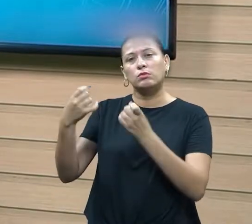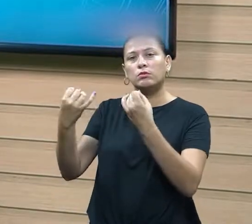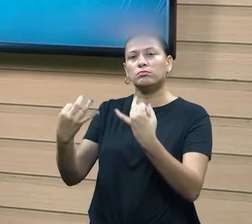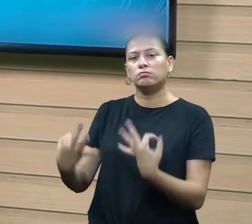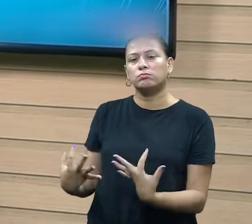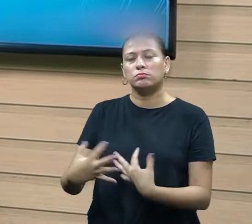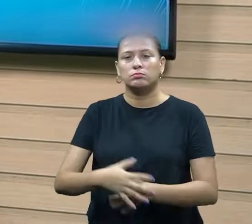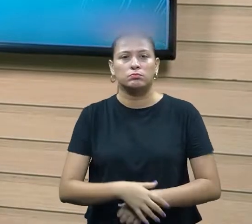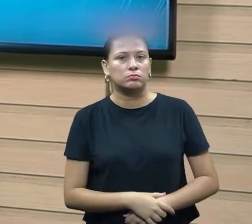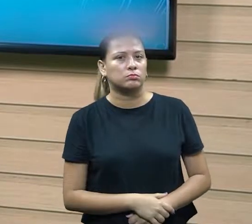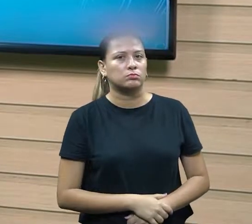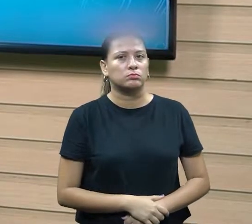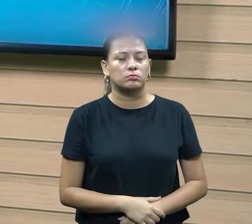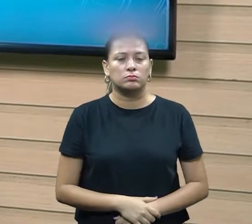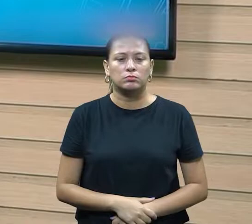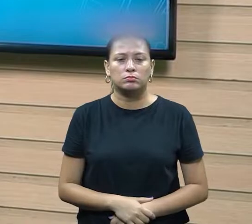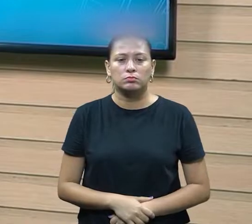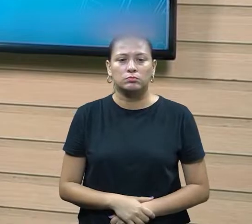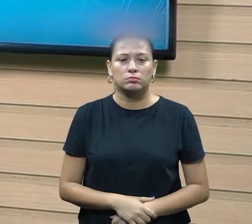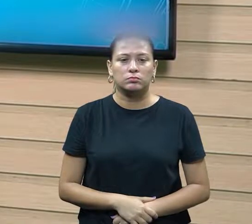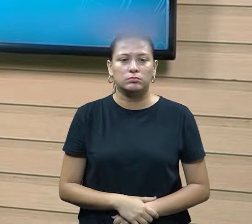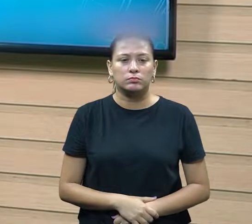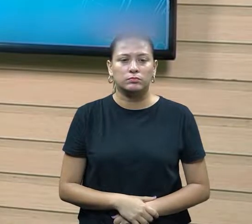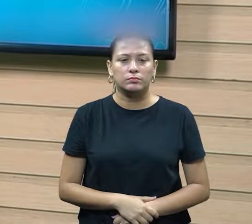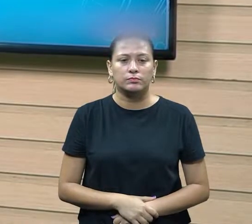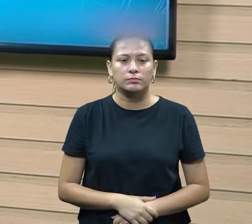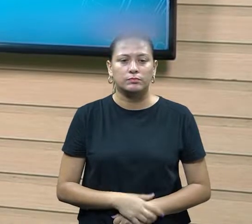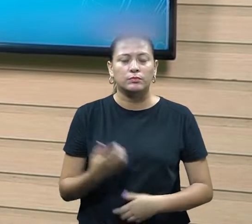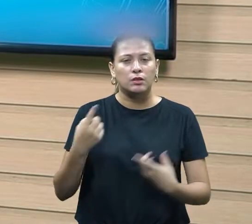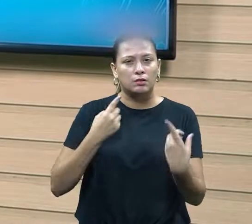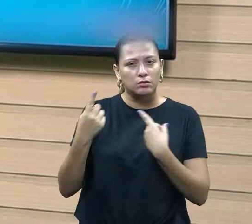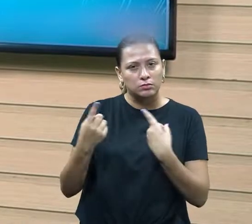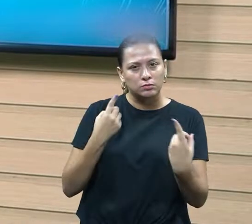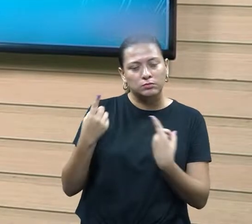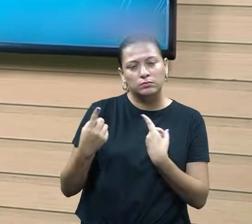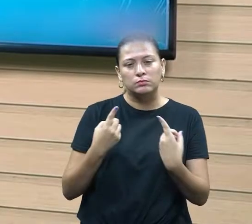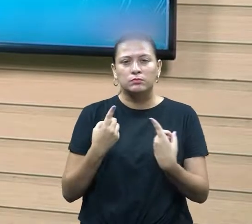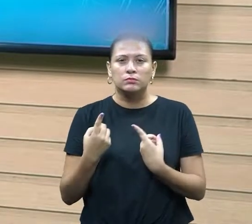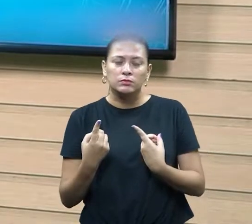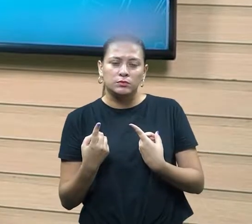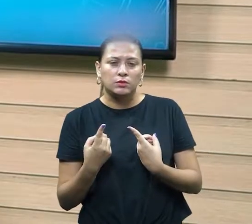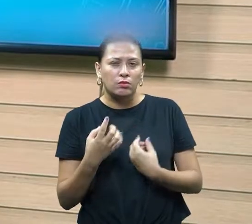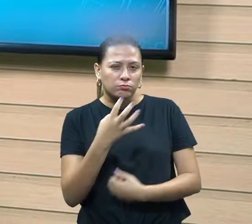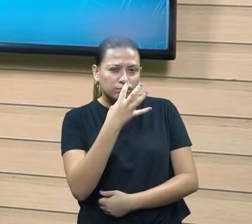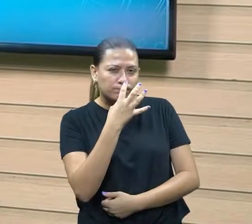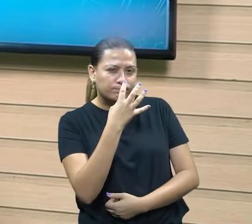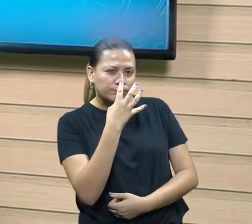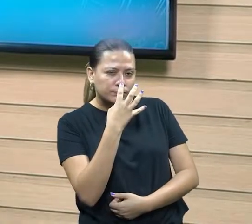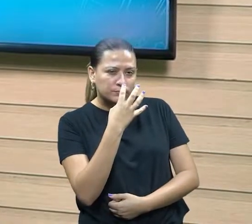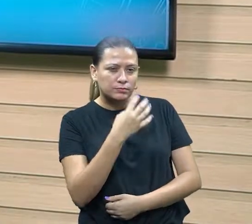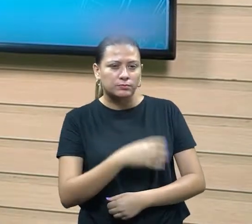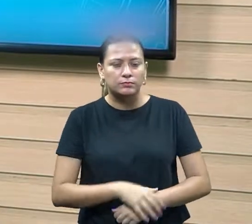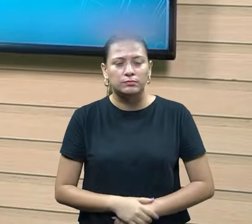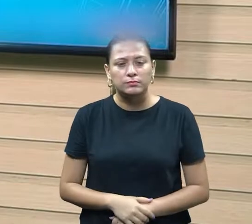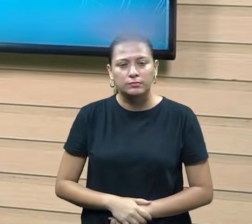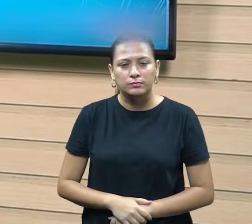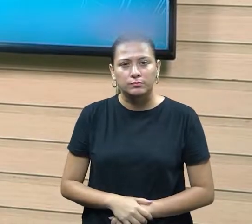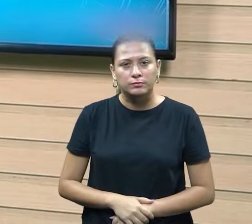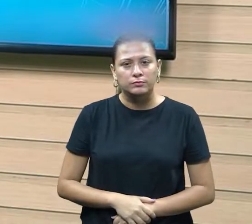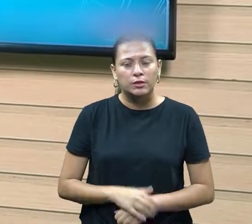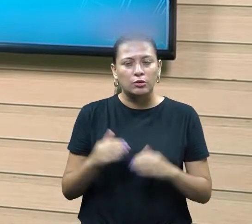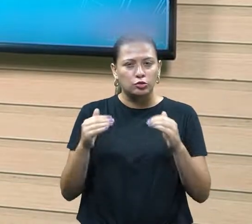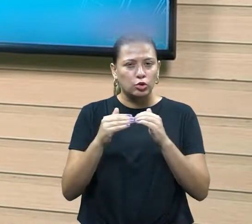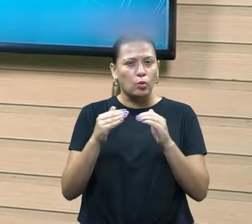permear toda a questão da discussão. E que a vai observar diante dos estilos negociadores